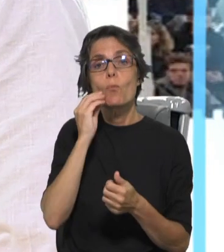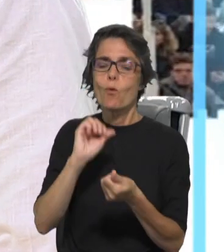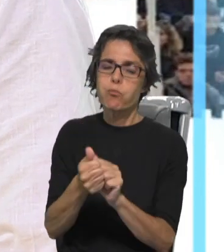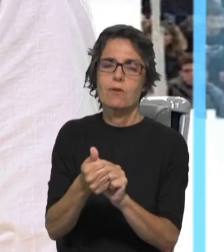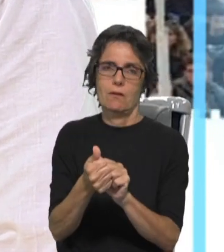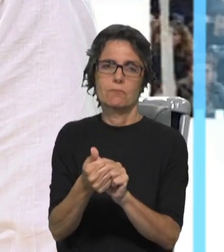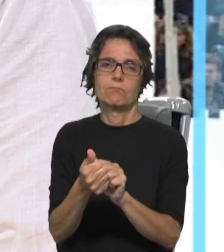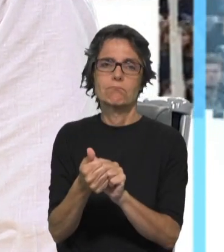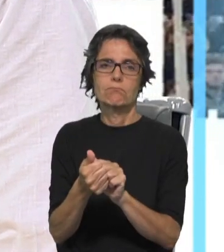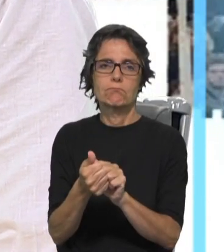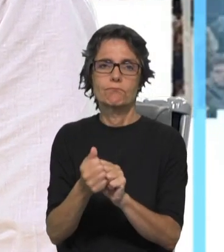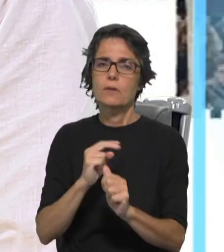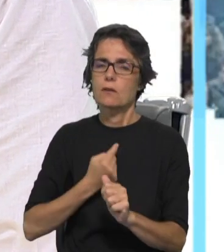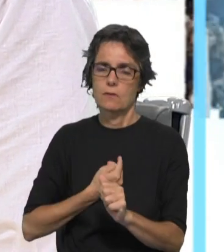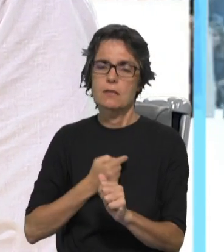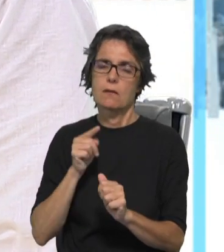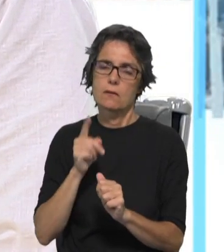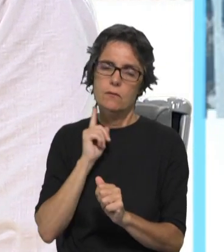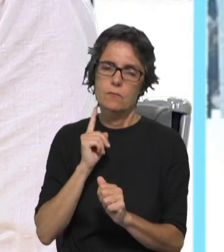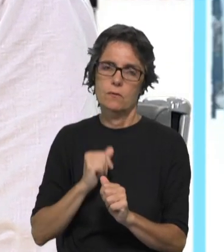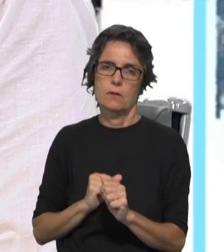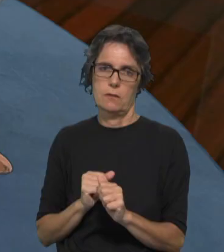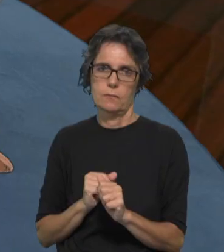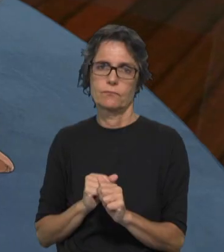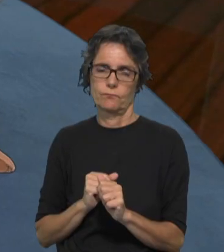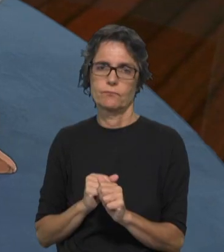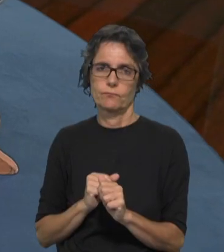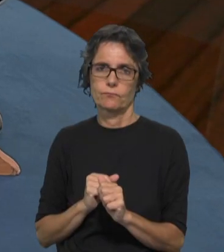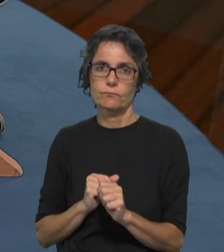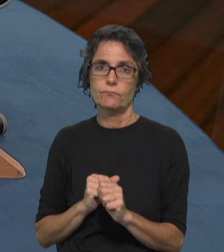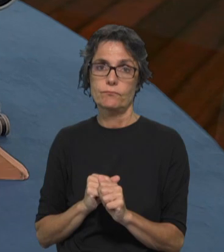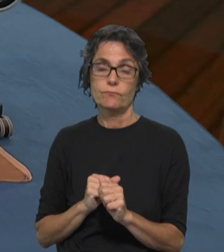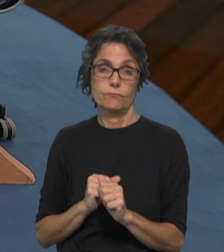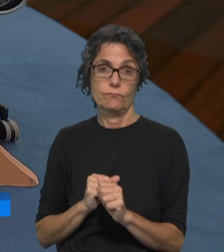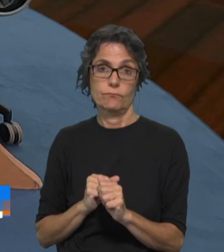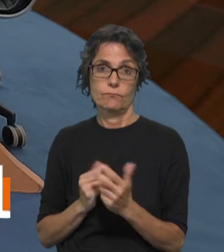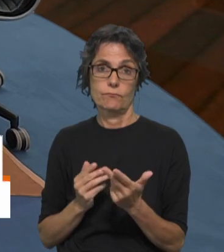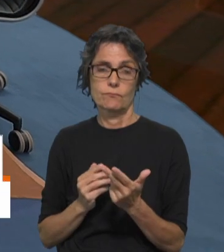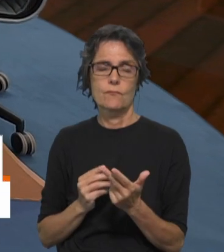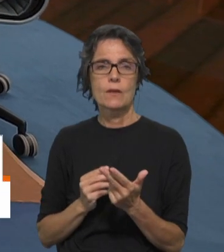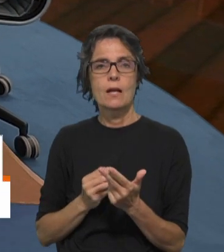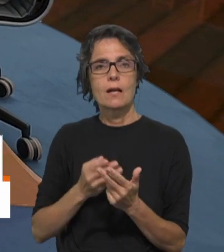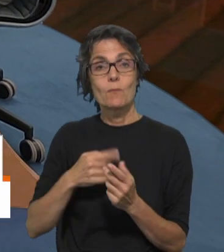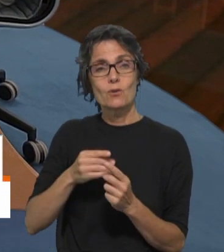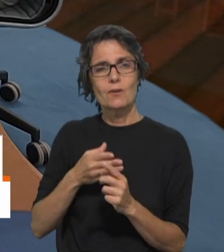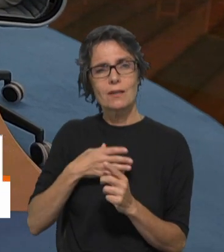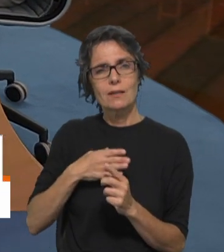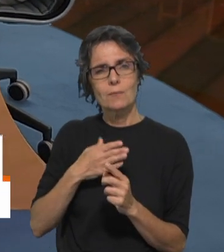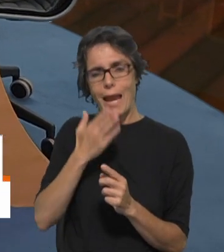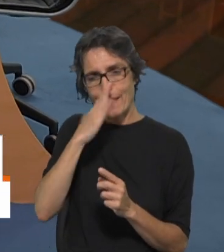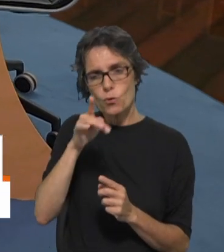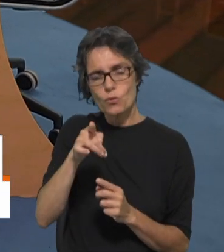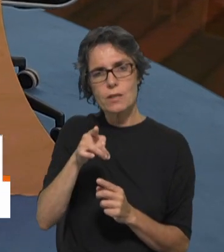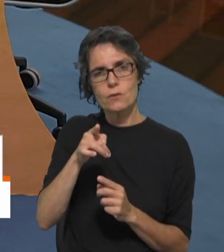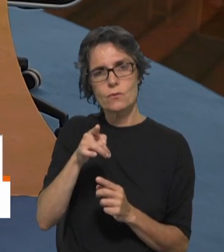de vida. A conversão é verdadeiramente importante. E isso não é por uma convicção de que essa é a atitude mais